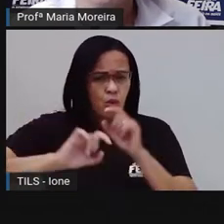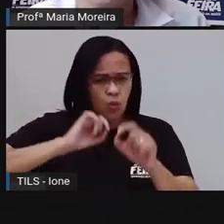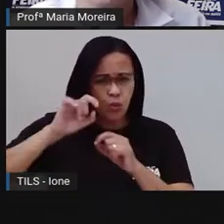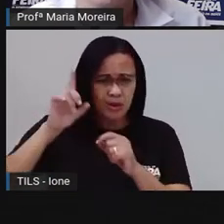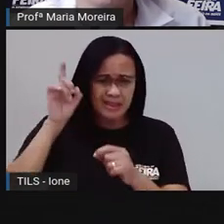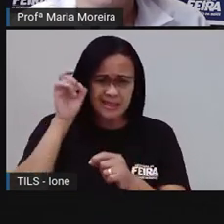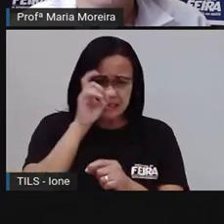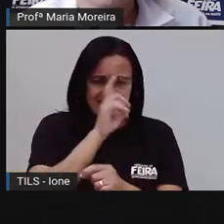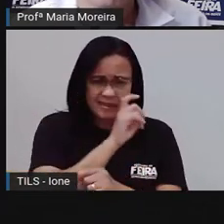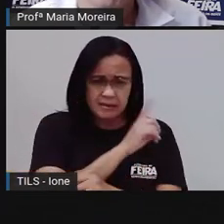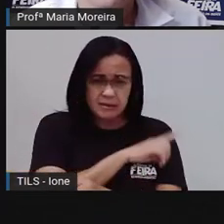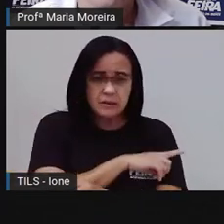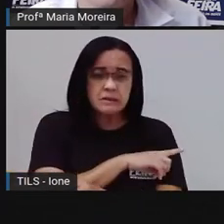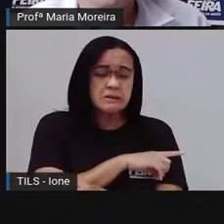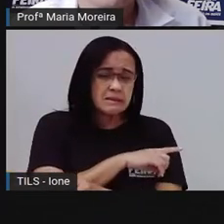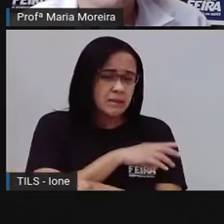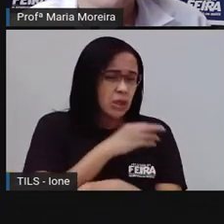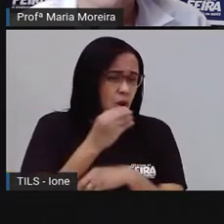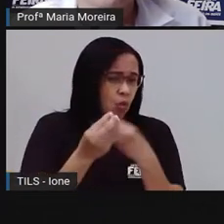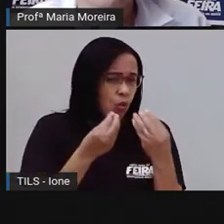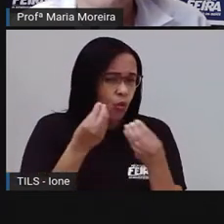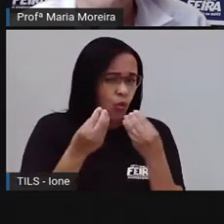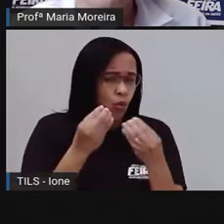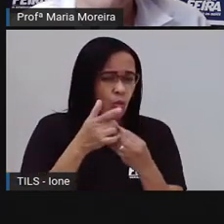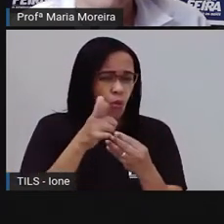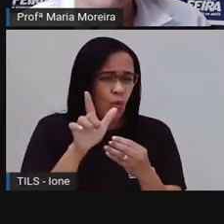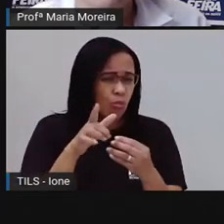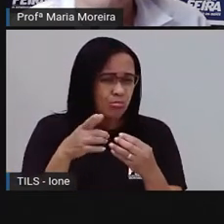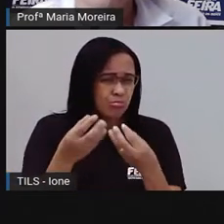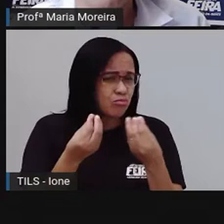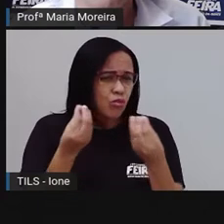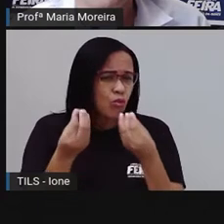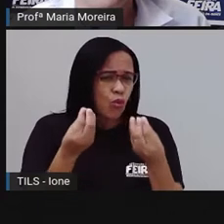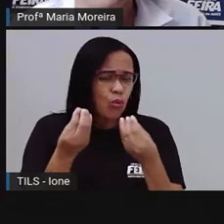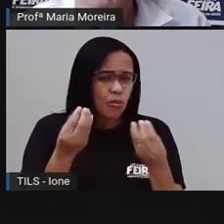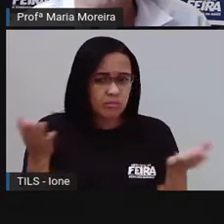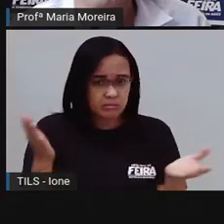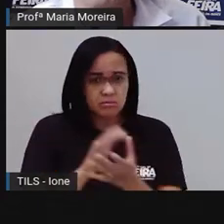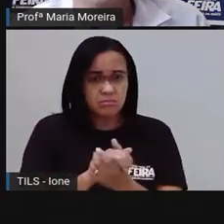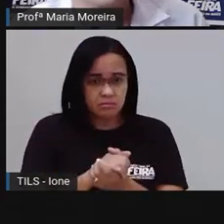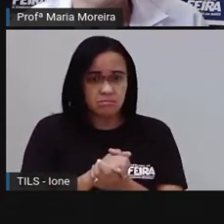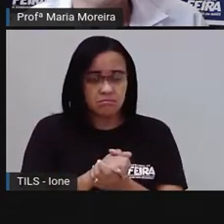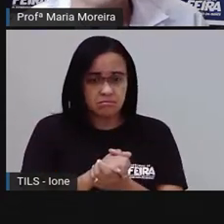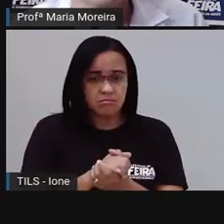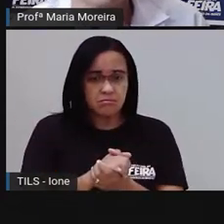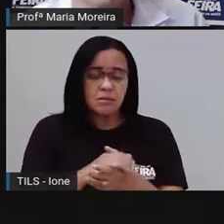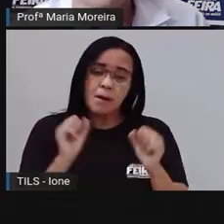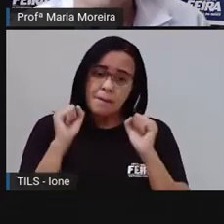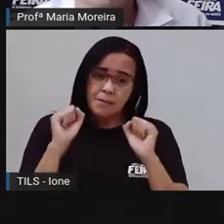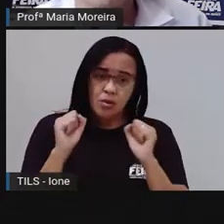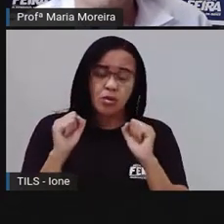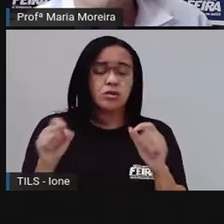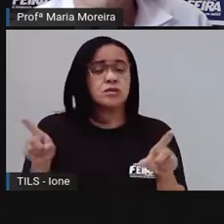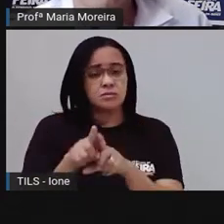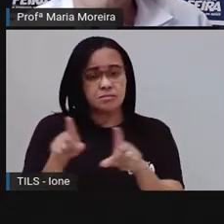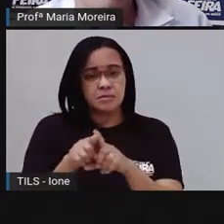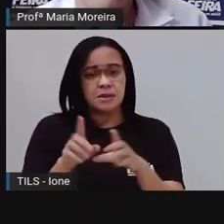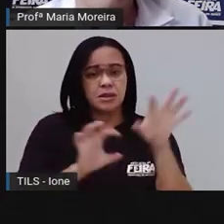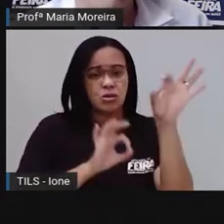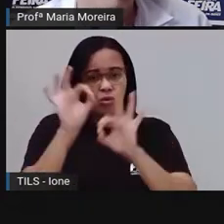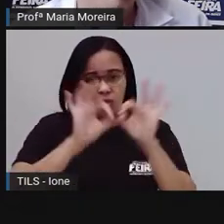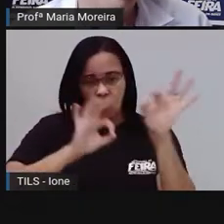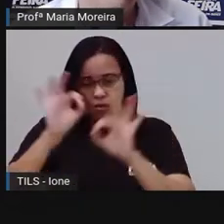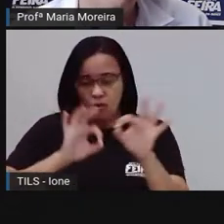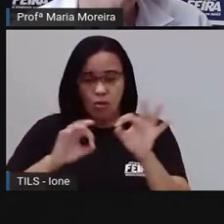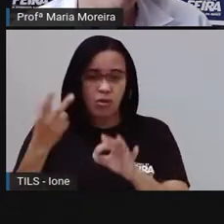ficou difícil, como é que eu posso fazer? Ó, a gente vem aqui, a vai apagar e eu vou montar a continha normal, né?